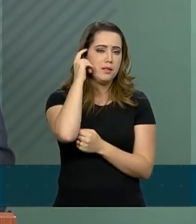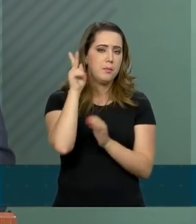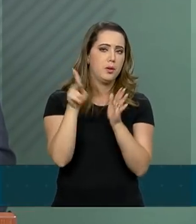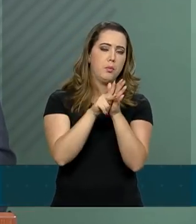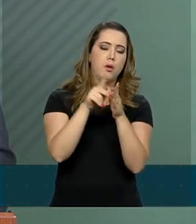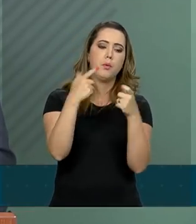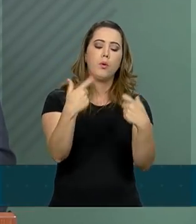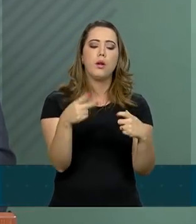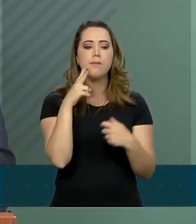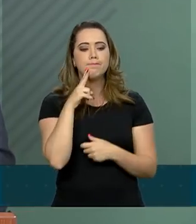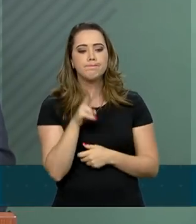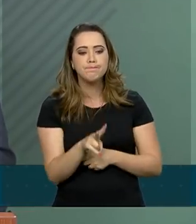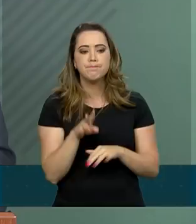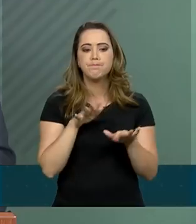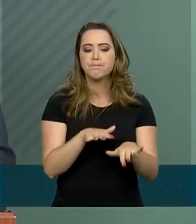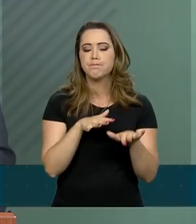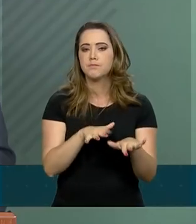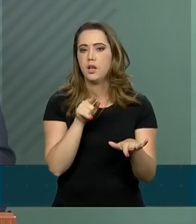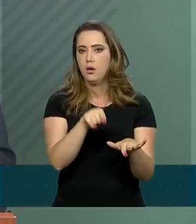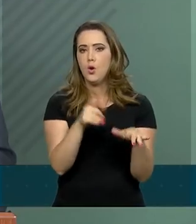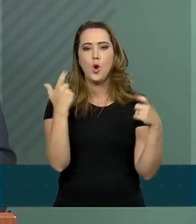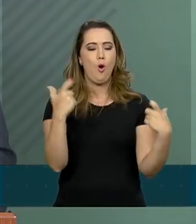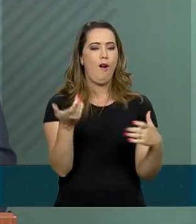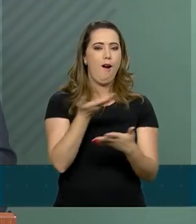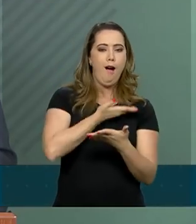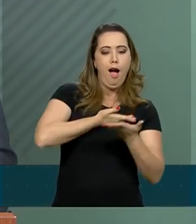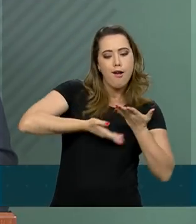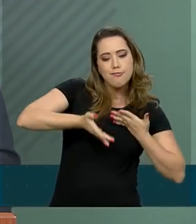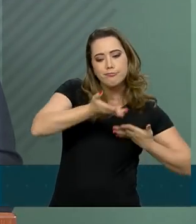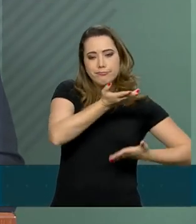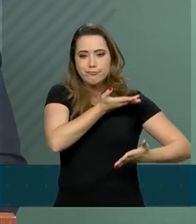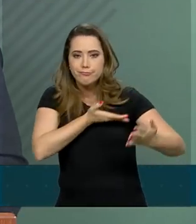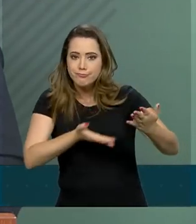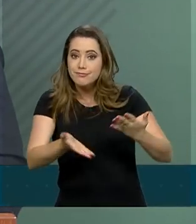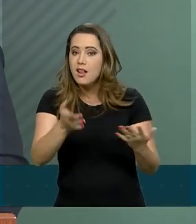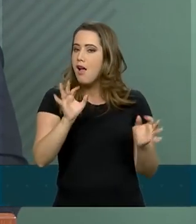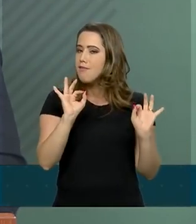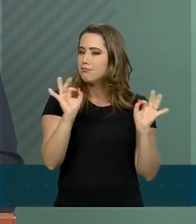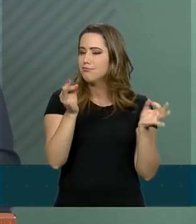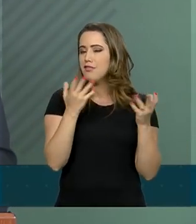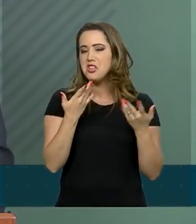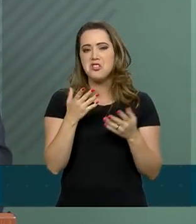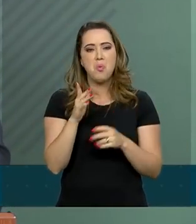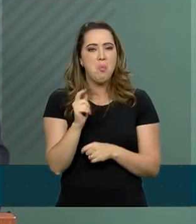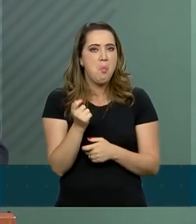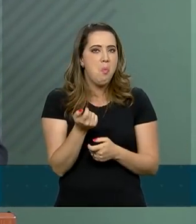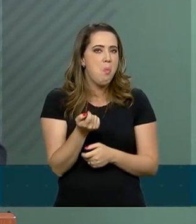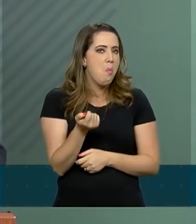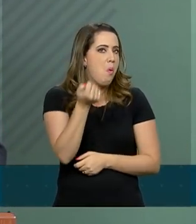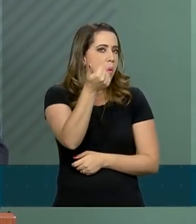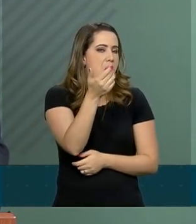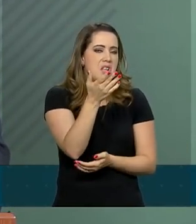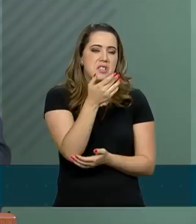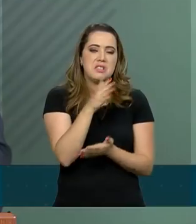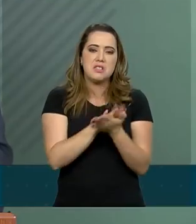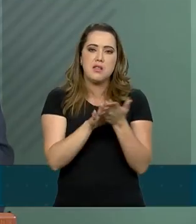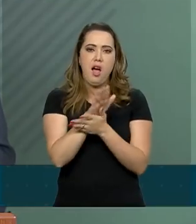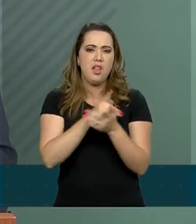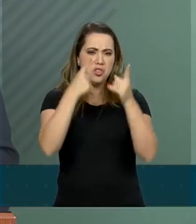ambiente de sadia camaradagem, nós podemos assim chamar, com pouquíssimos eventos de violência.